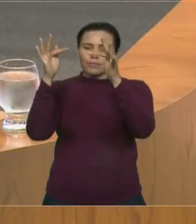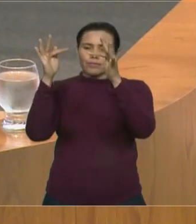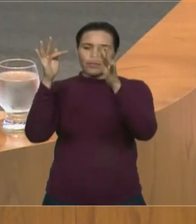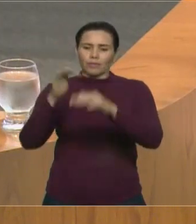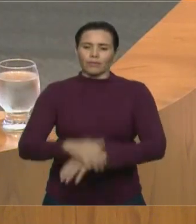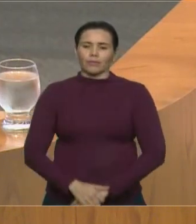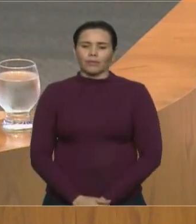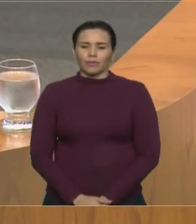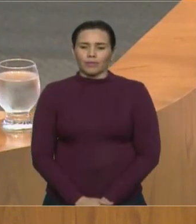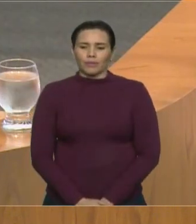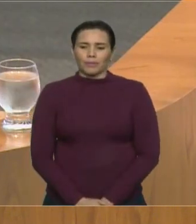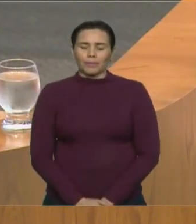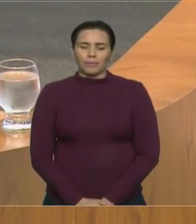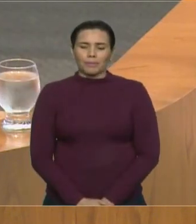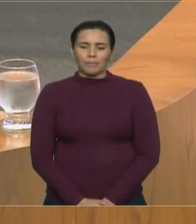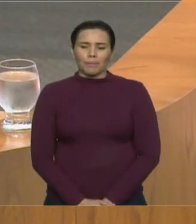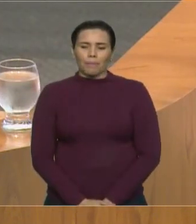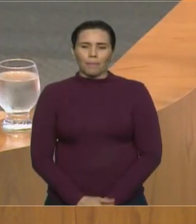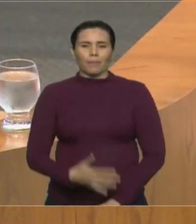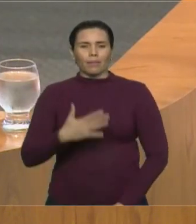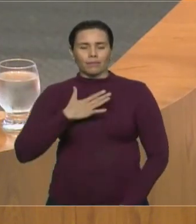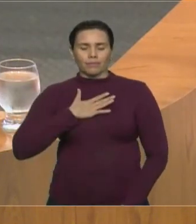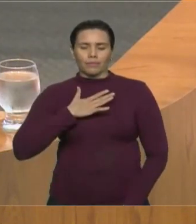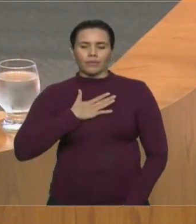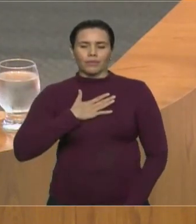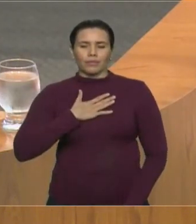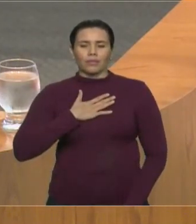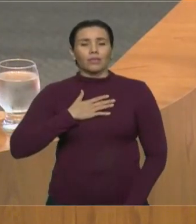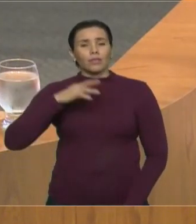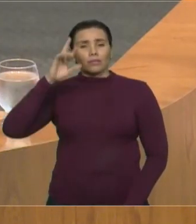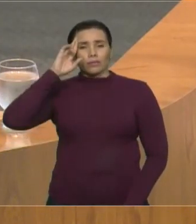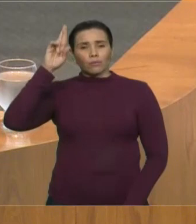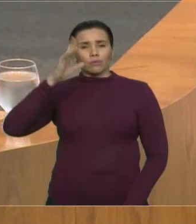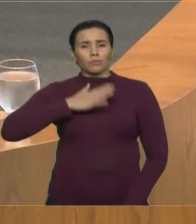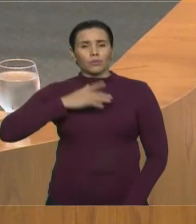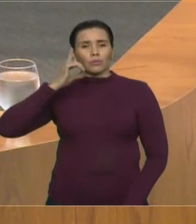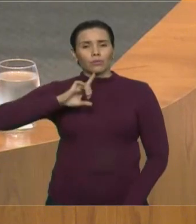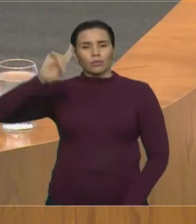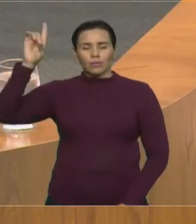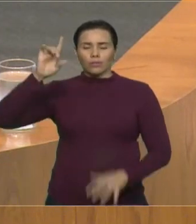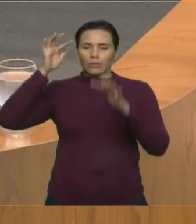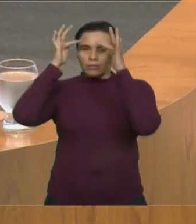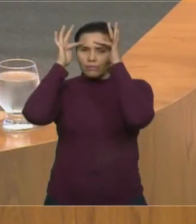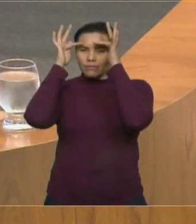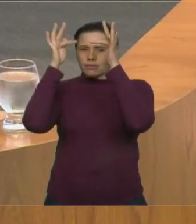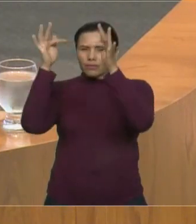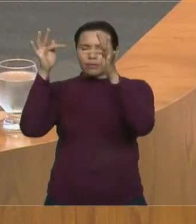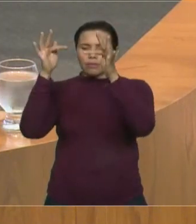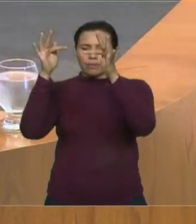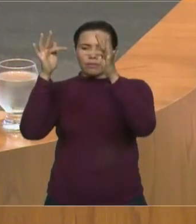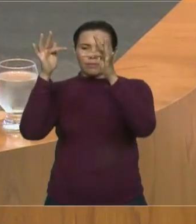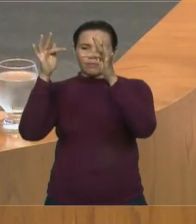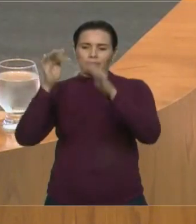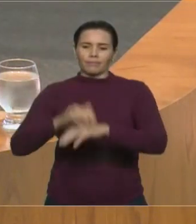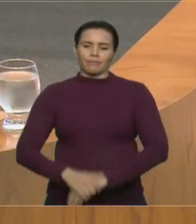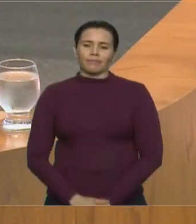Fiel, Senhor, meu Deus, fiel a mim.